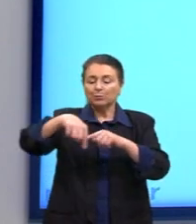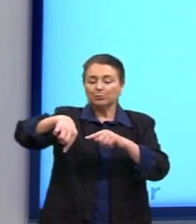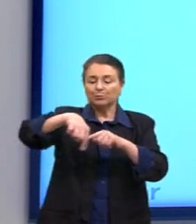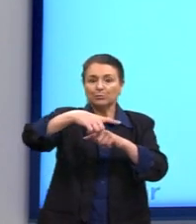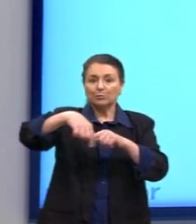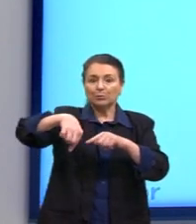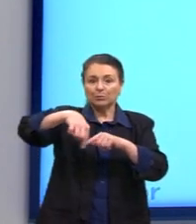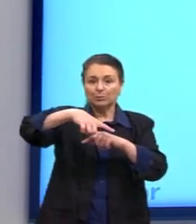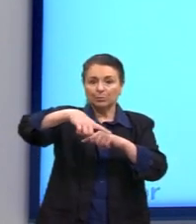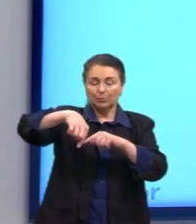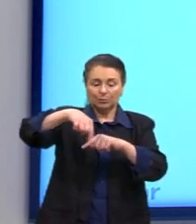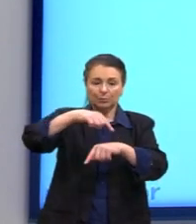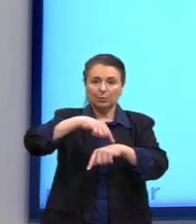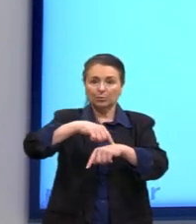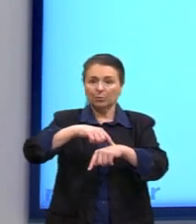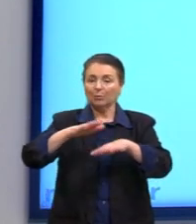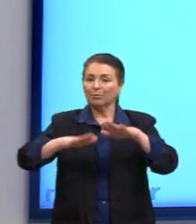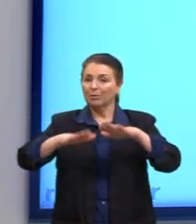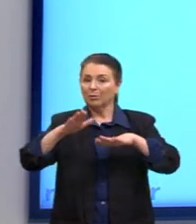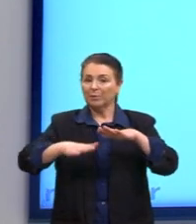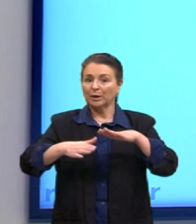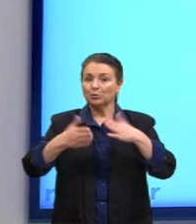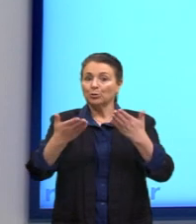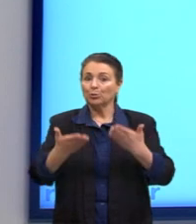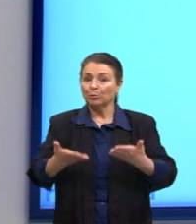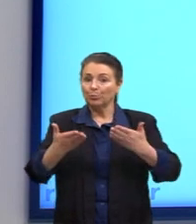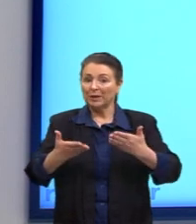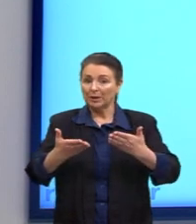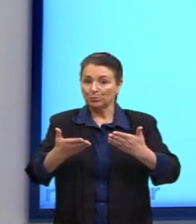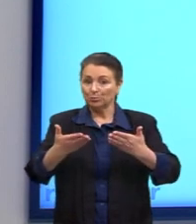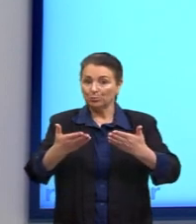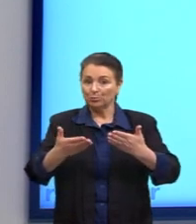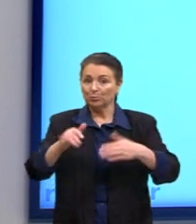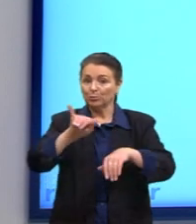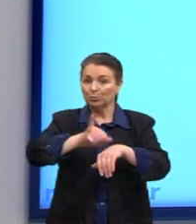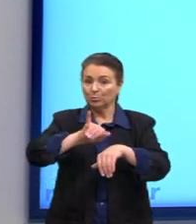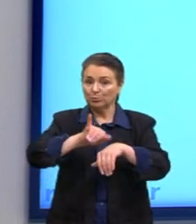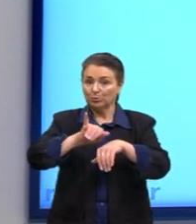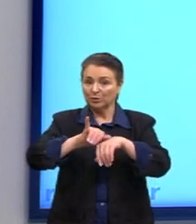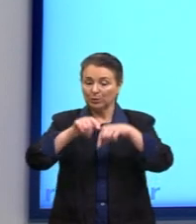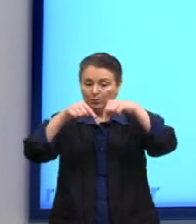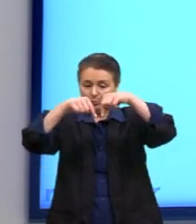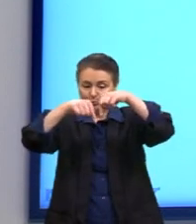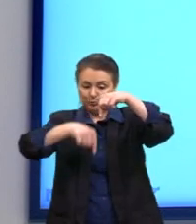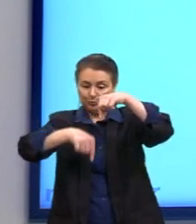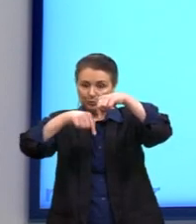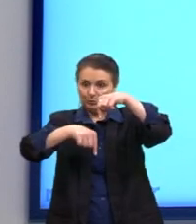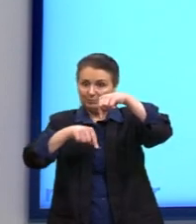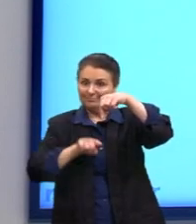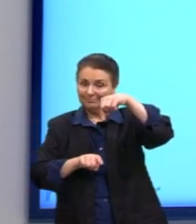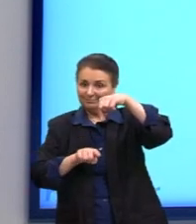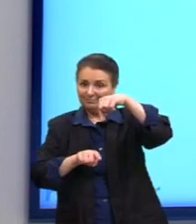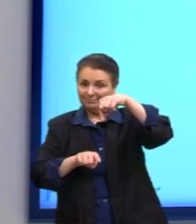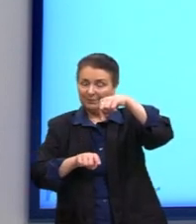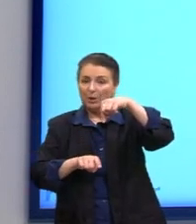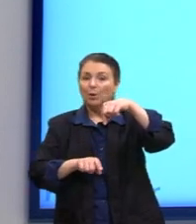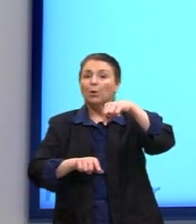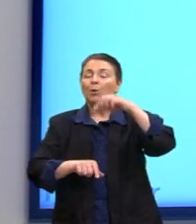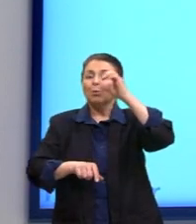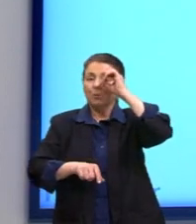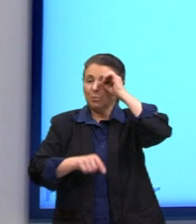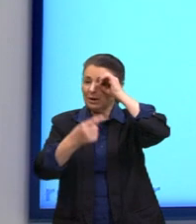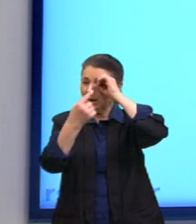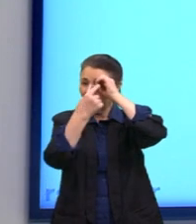depende do peso do corpo suspenso na extremidade do fio. Com base nesse conhecimento, Galileu, antes